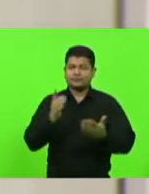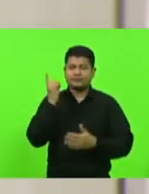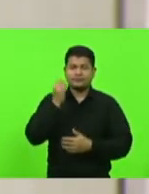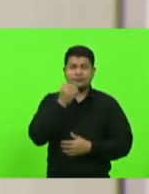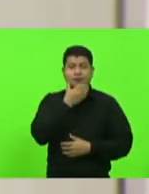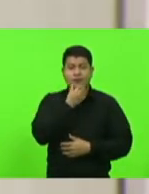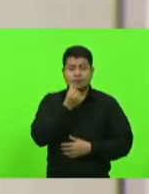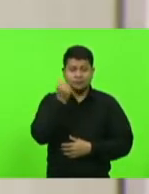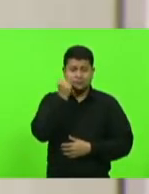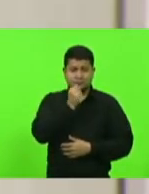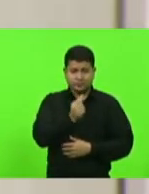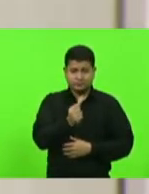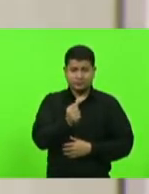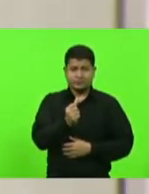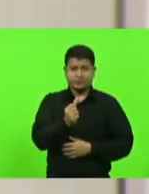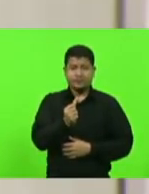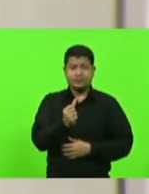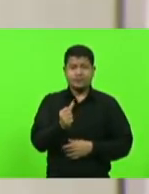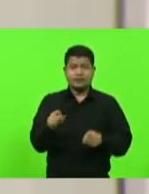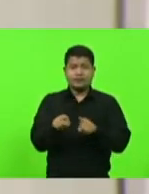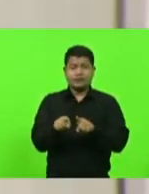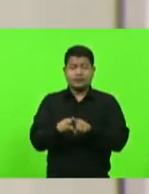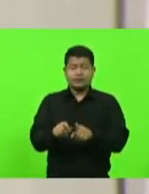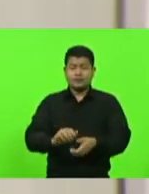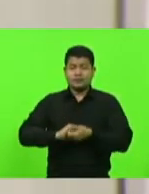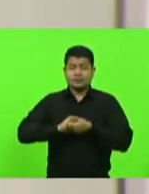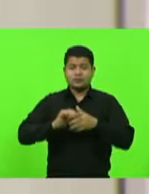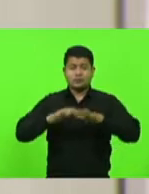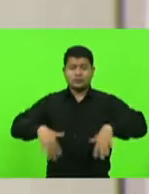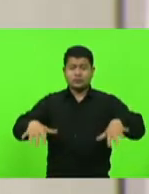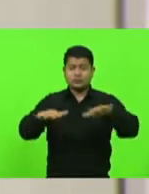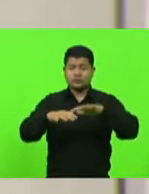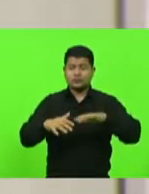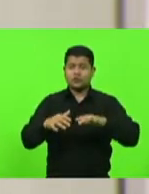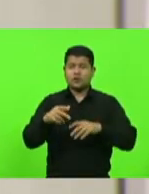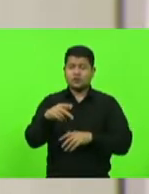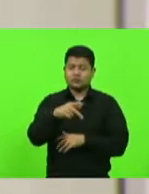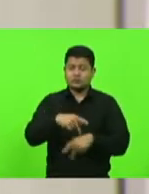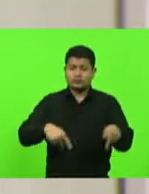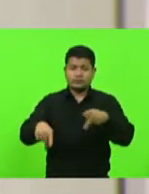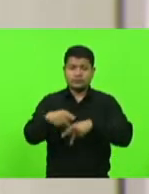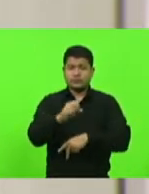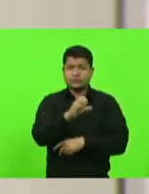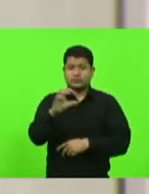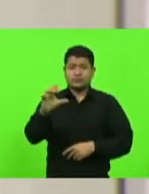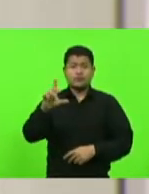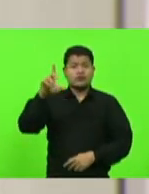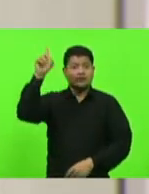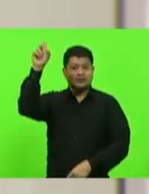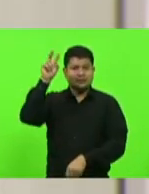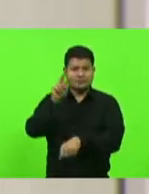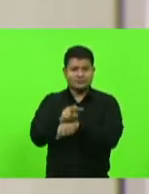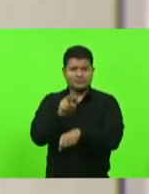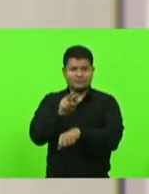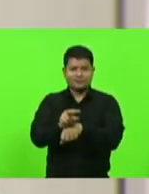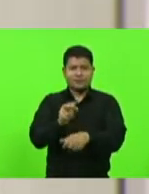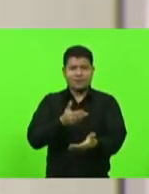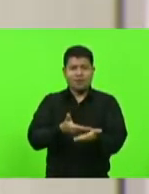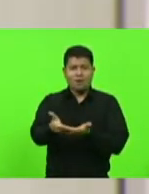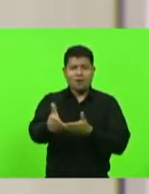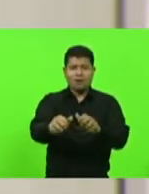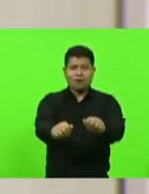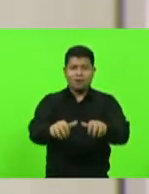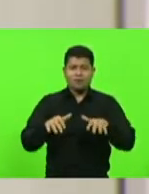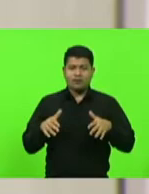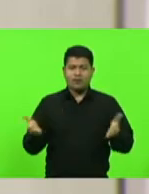nossos deputados e cumprimento todos os catarinenses. Sobre a proteção de Deus, é claro, aberta a presente